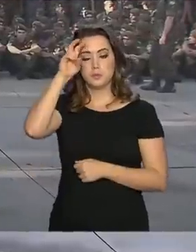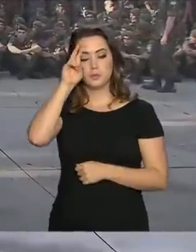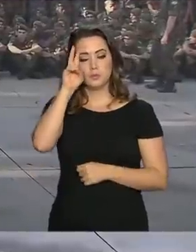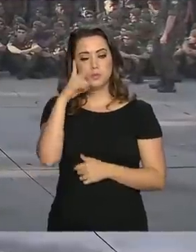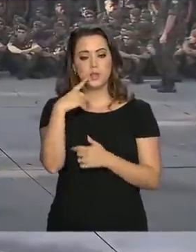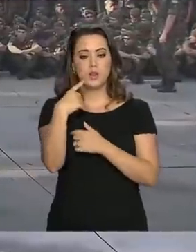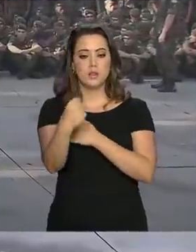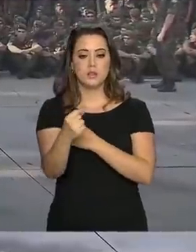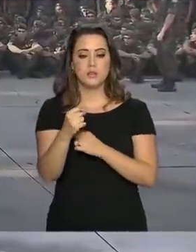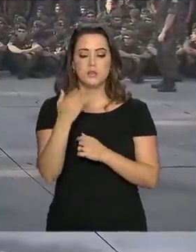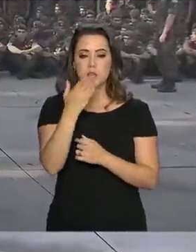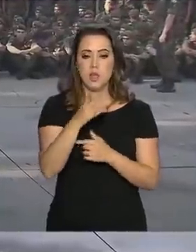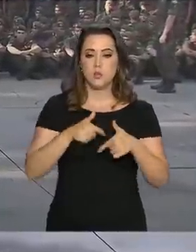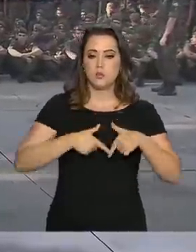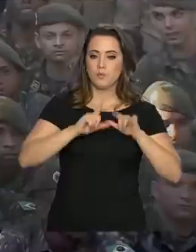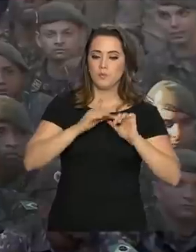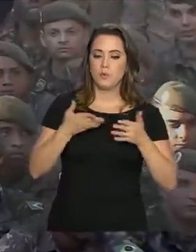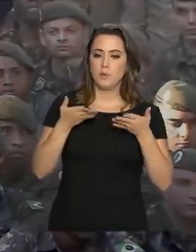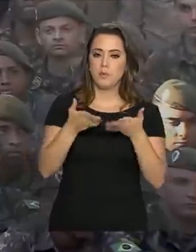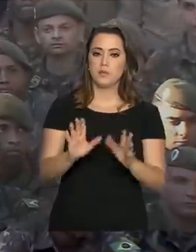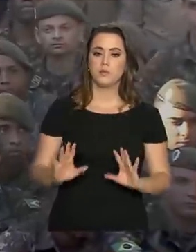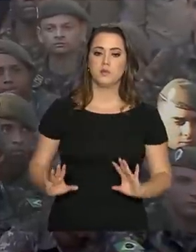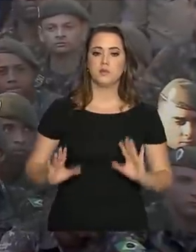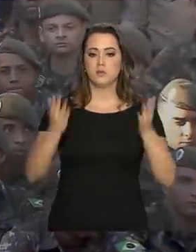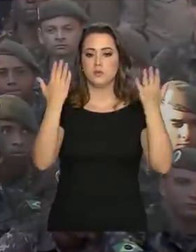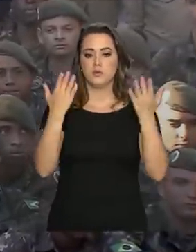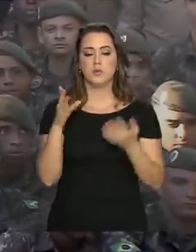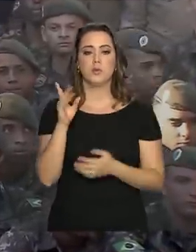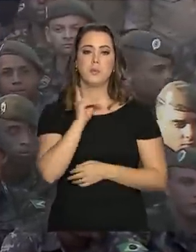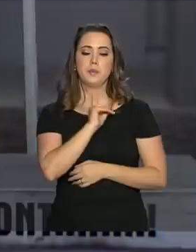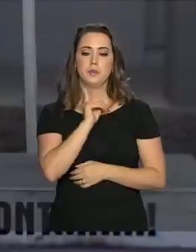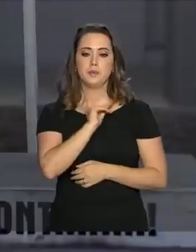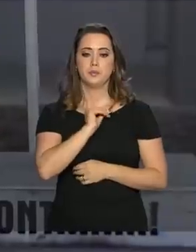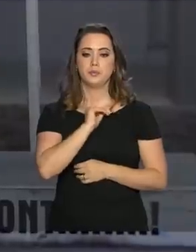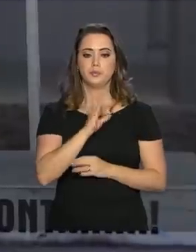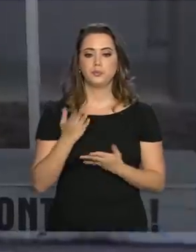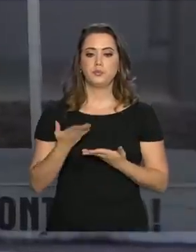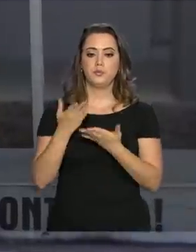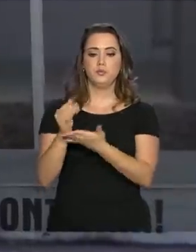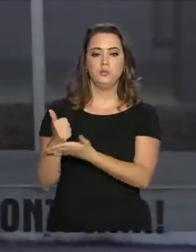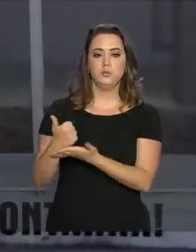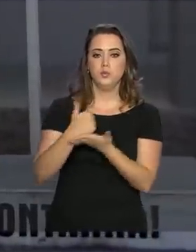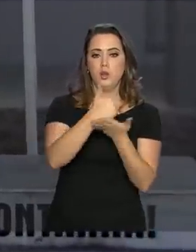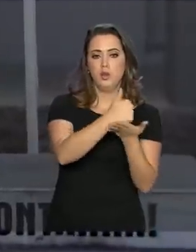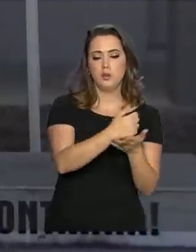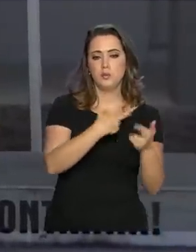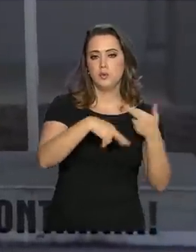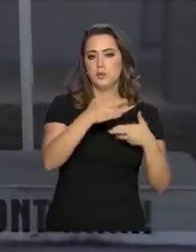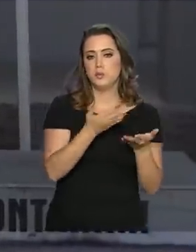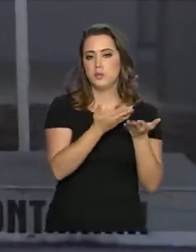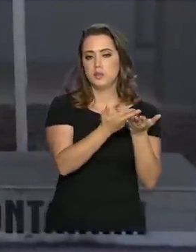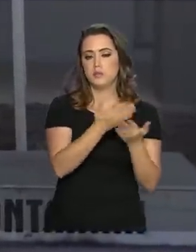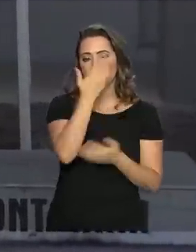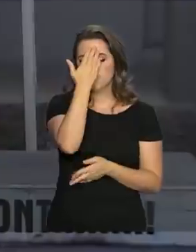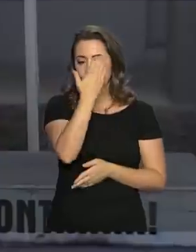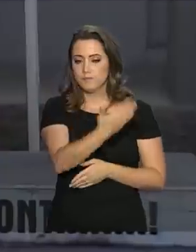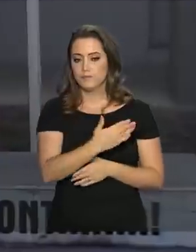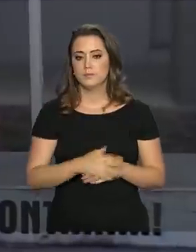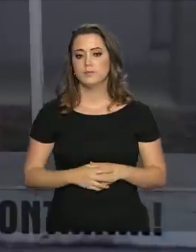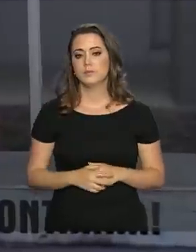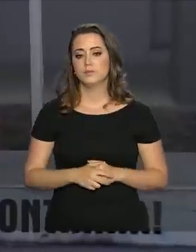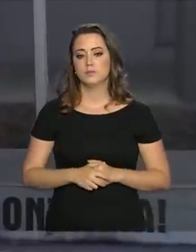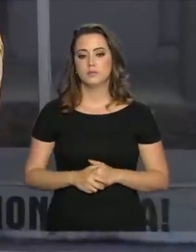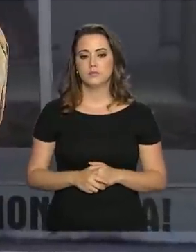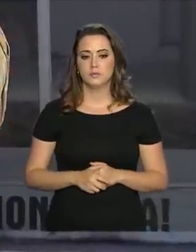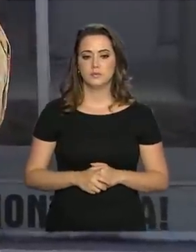despedida, os israelenses participaram de uma cerimônia em Belo Horizonte e receberam presentes como forma de agradecimento.